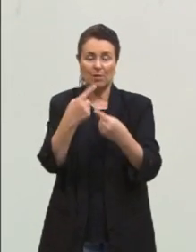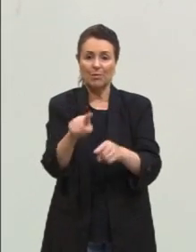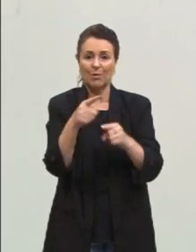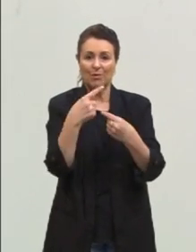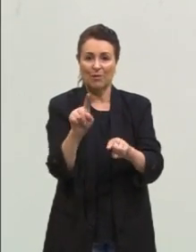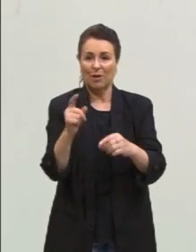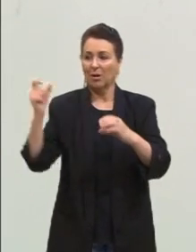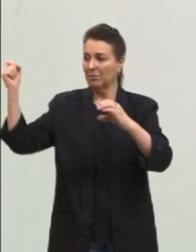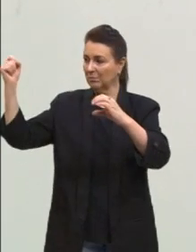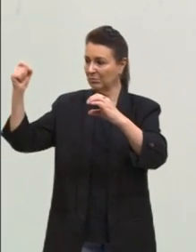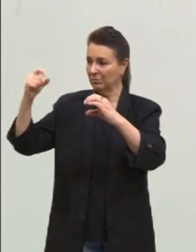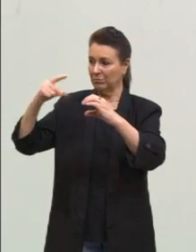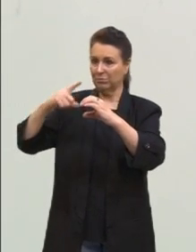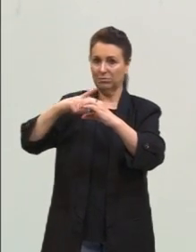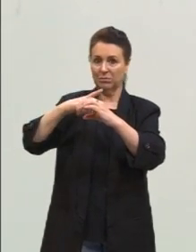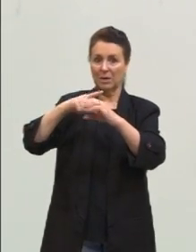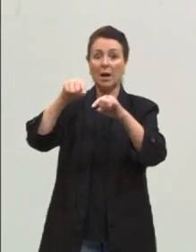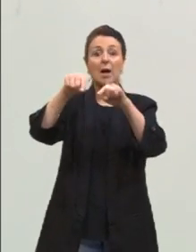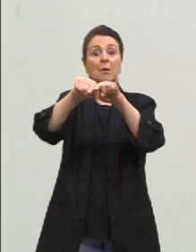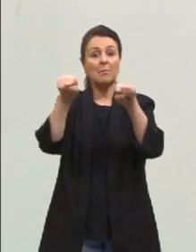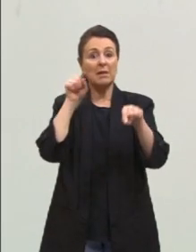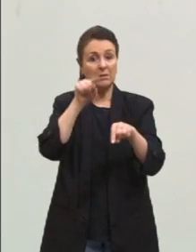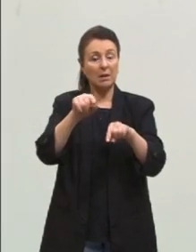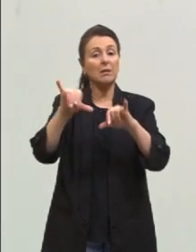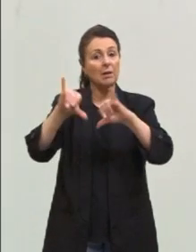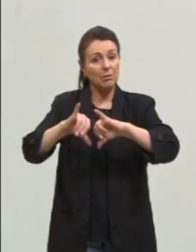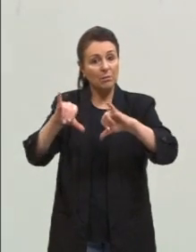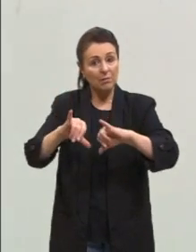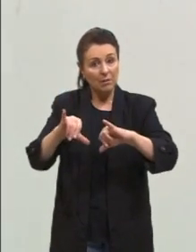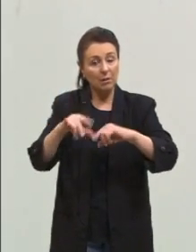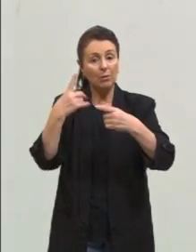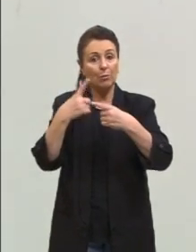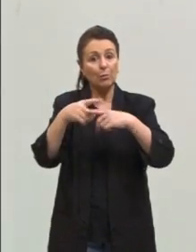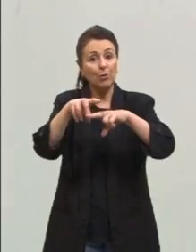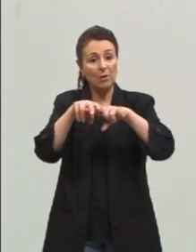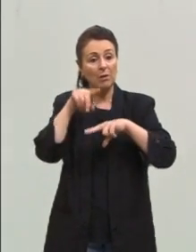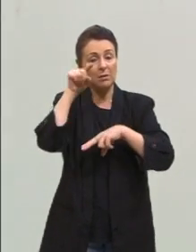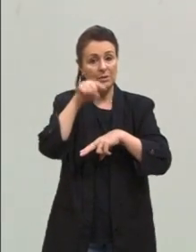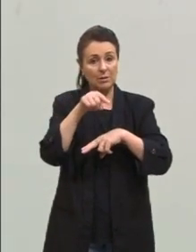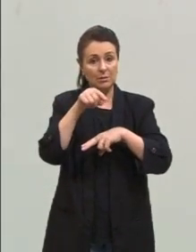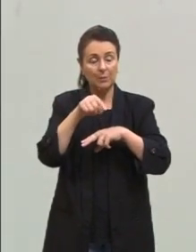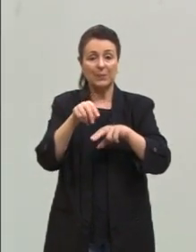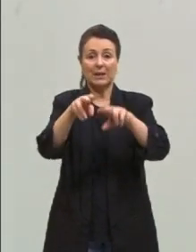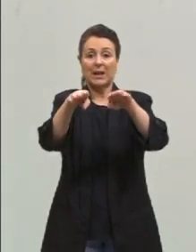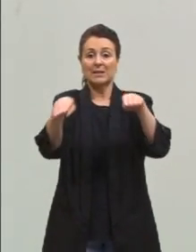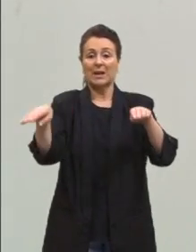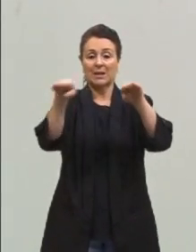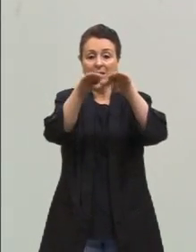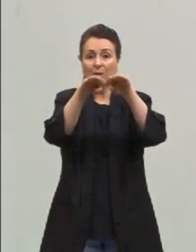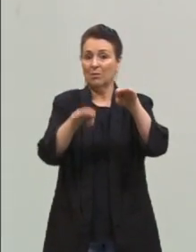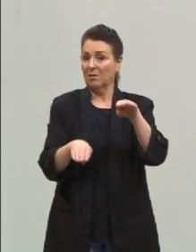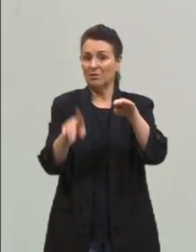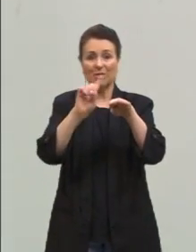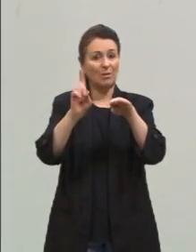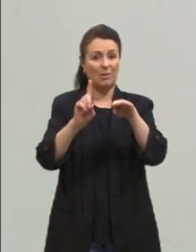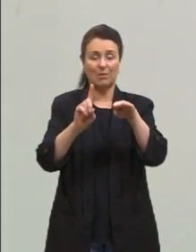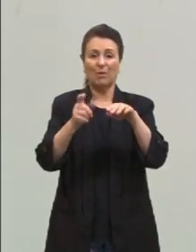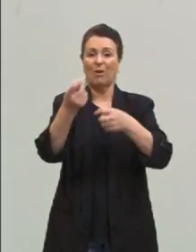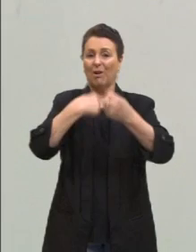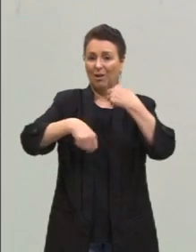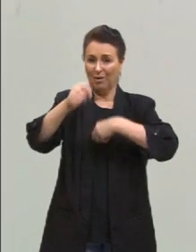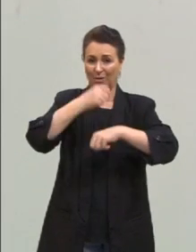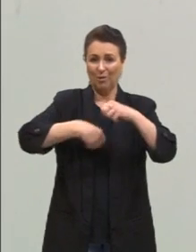ele está sofrendo uma das maiores penalidades por causa disso. Então, essa desigualdade não é só econômica, os países